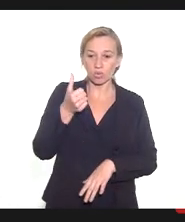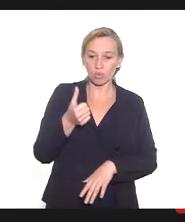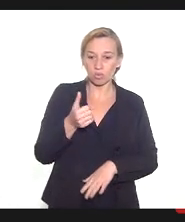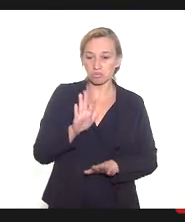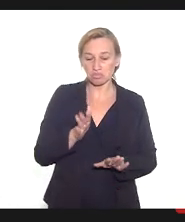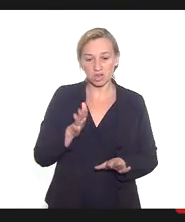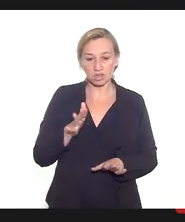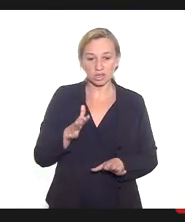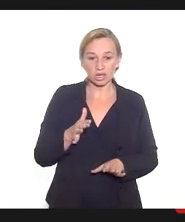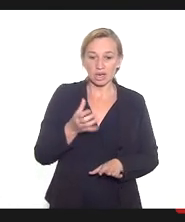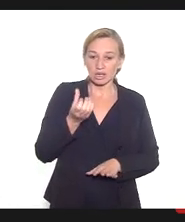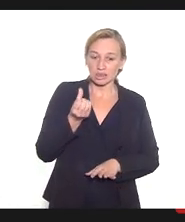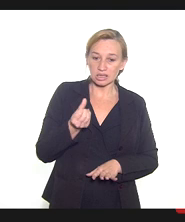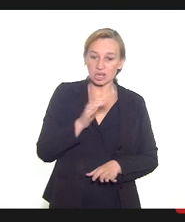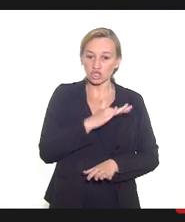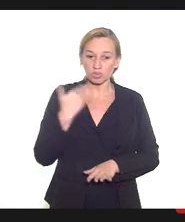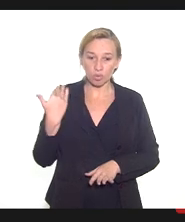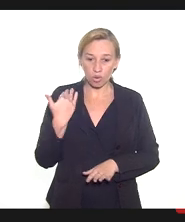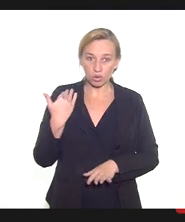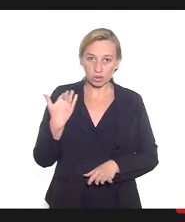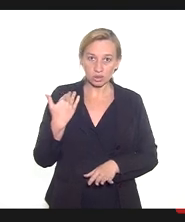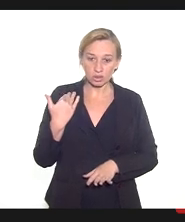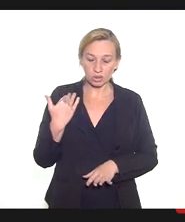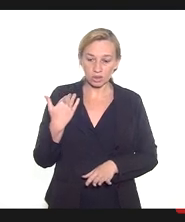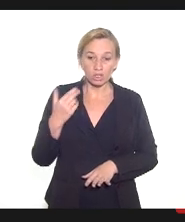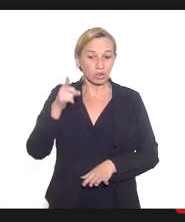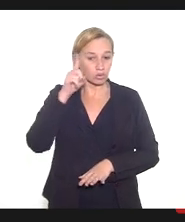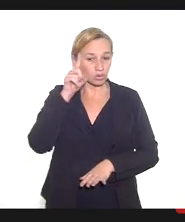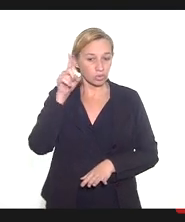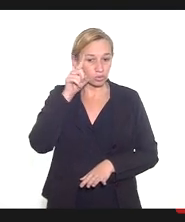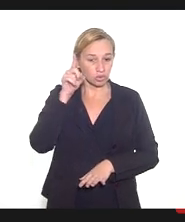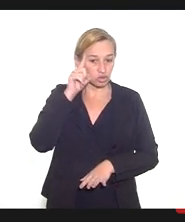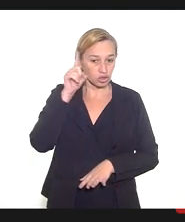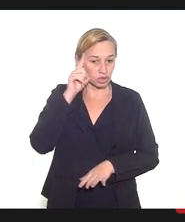são cerca de 6 mortes maternas por dia,